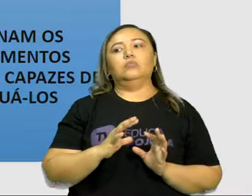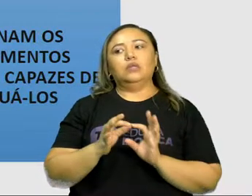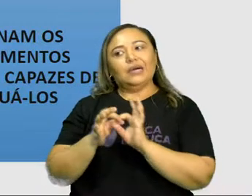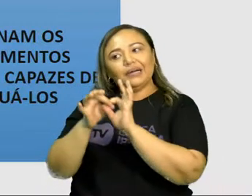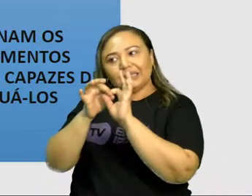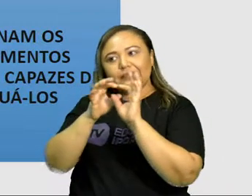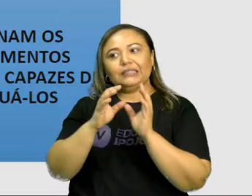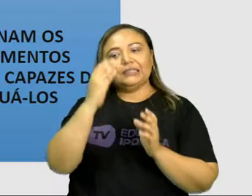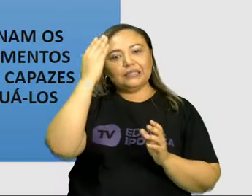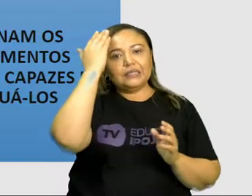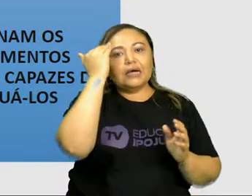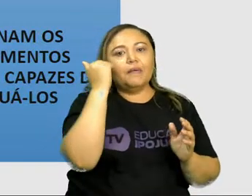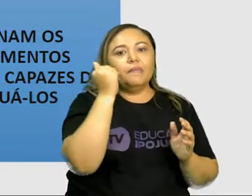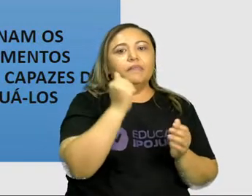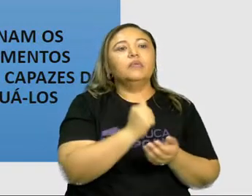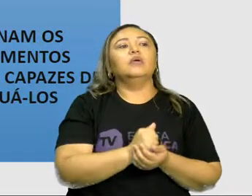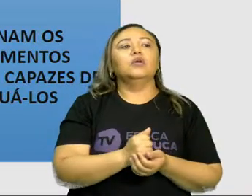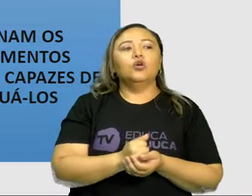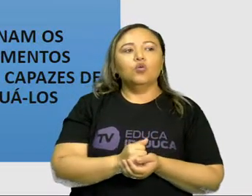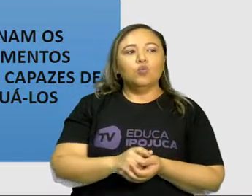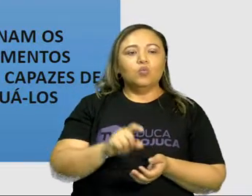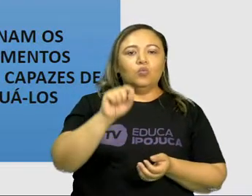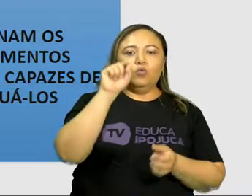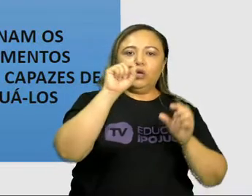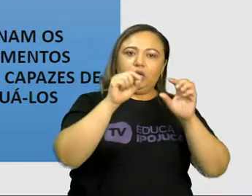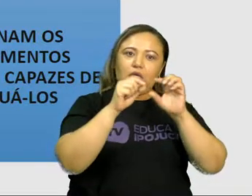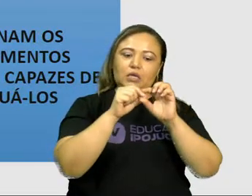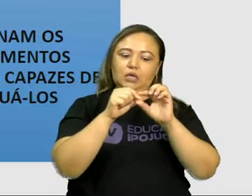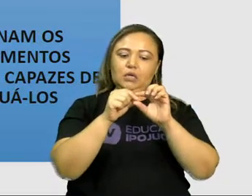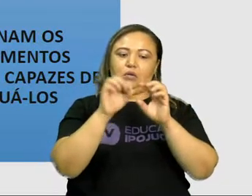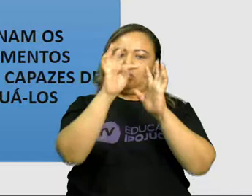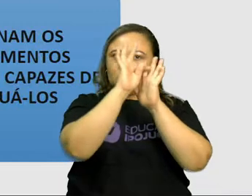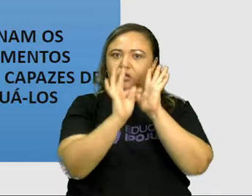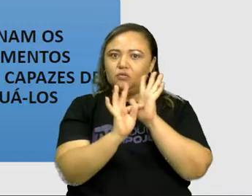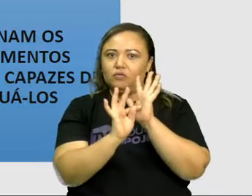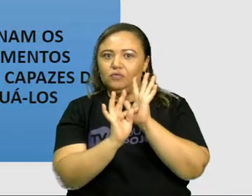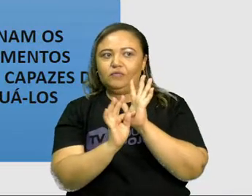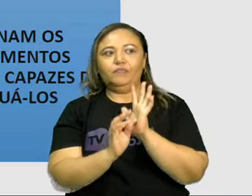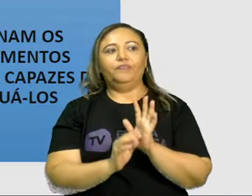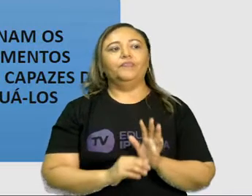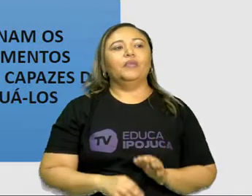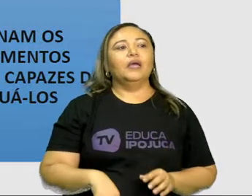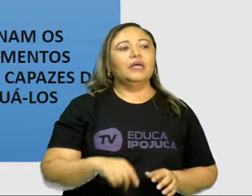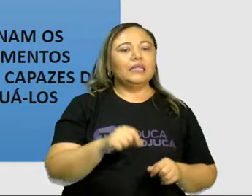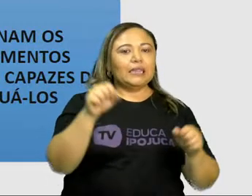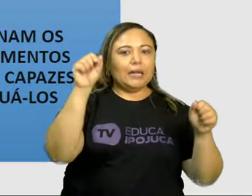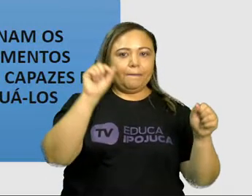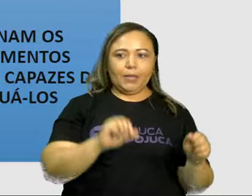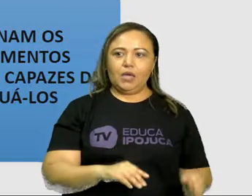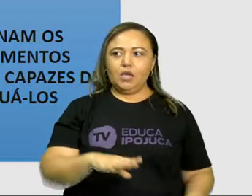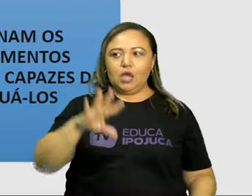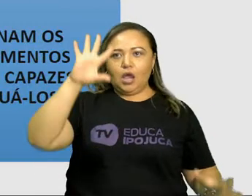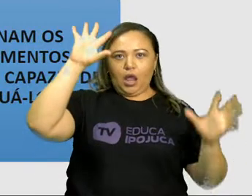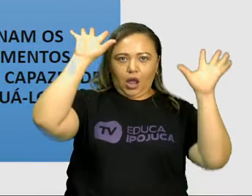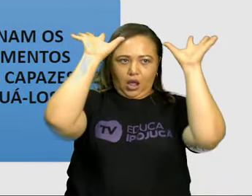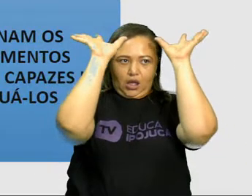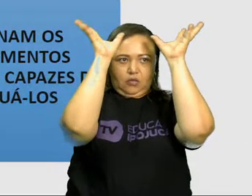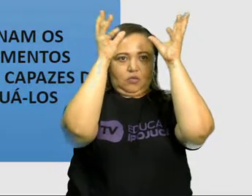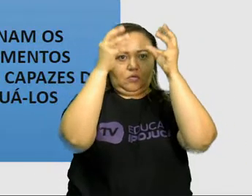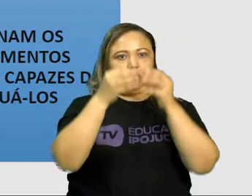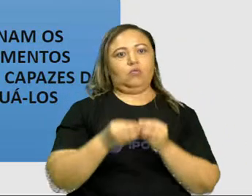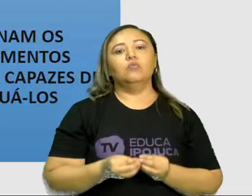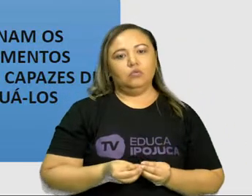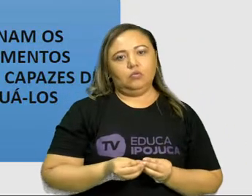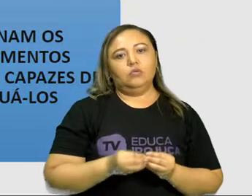eles serão diferenciados. Apontam as conclusões para as quais os diversos